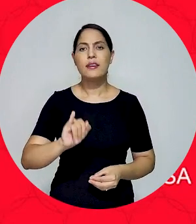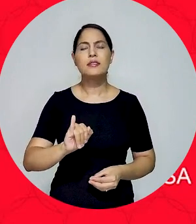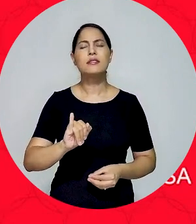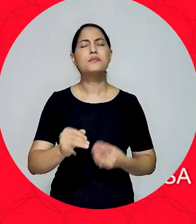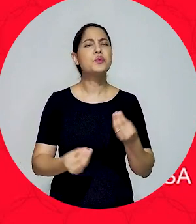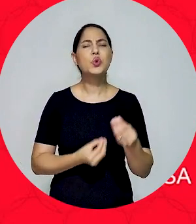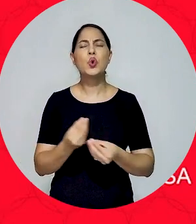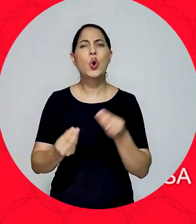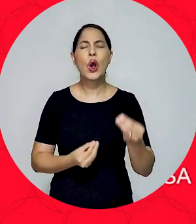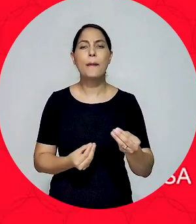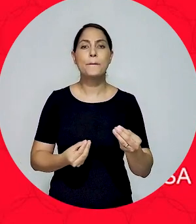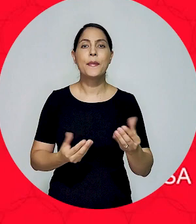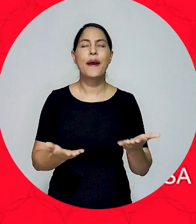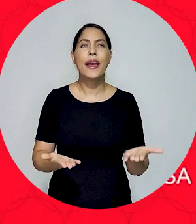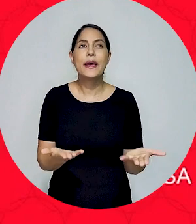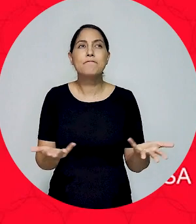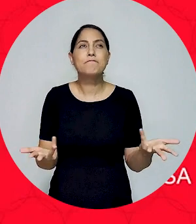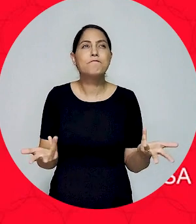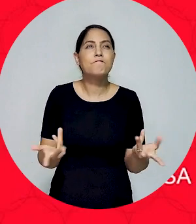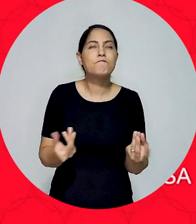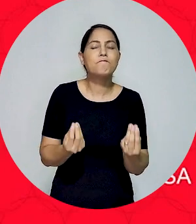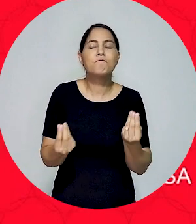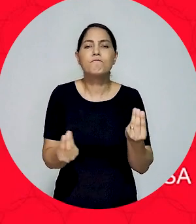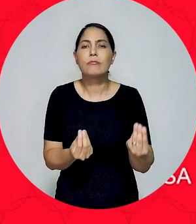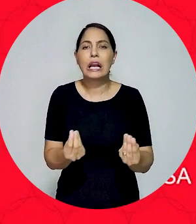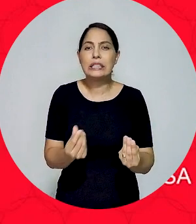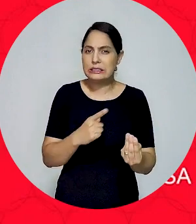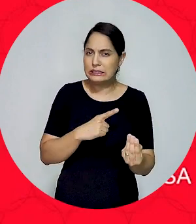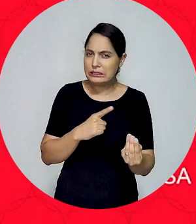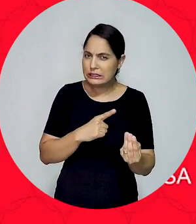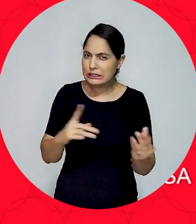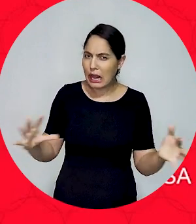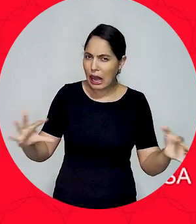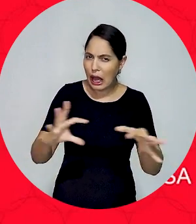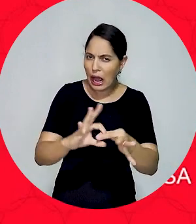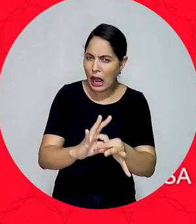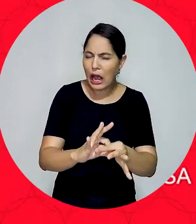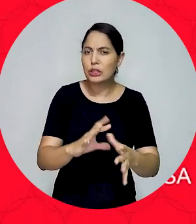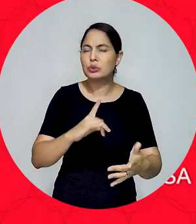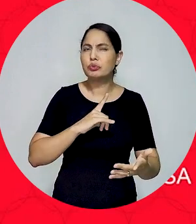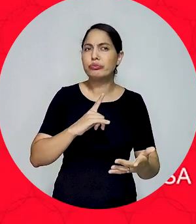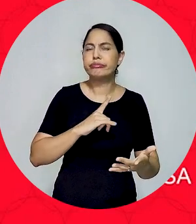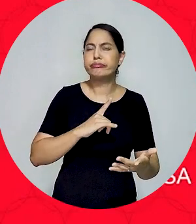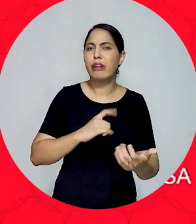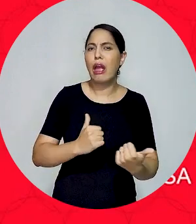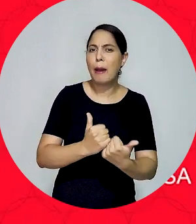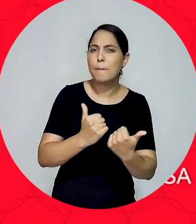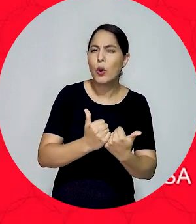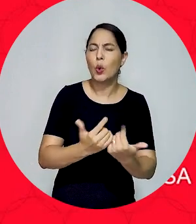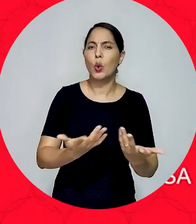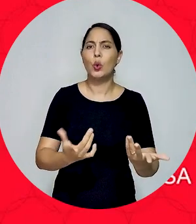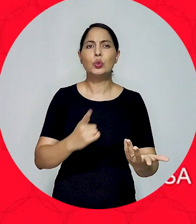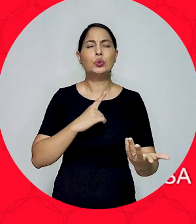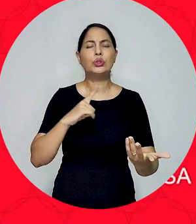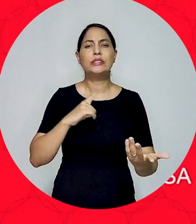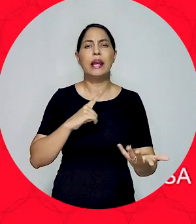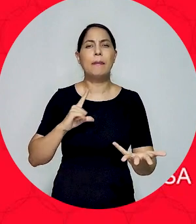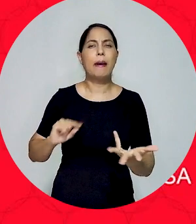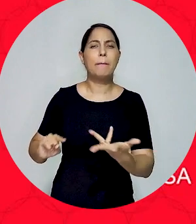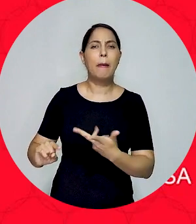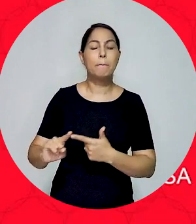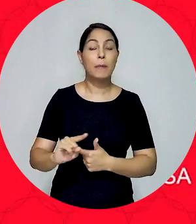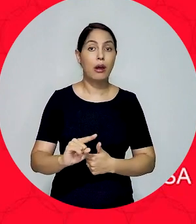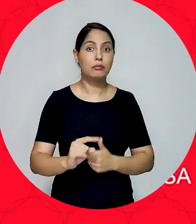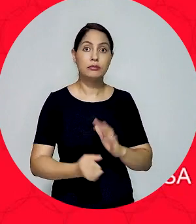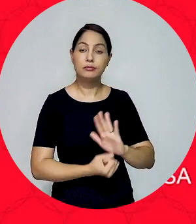no sentido de perceber os laços de dependência e de afinidade, de recíproco suporte